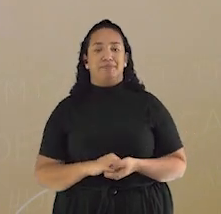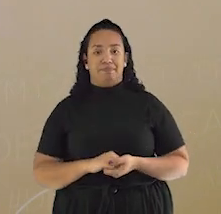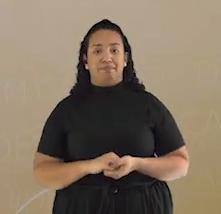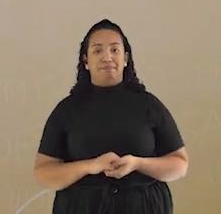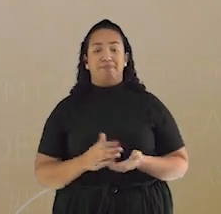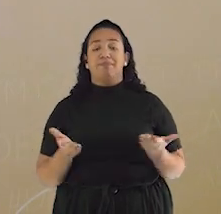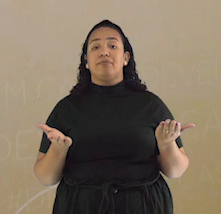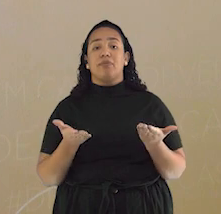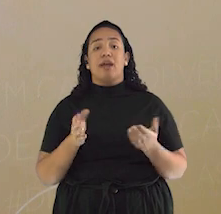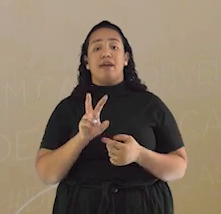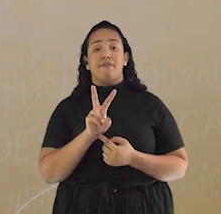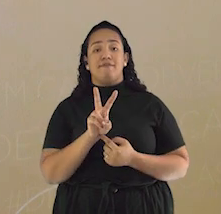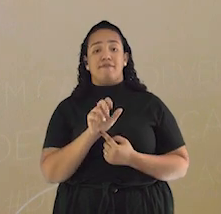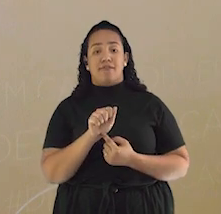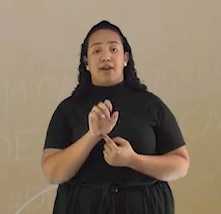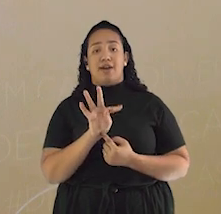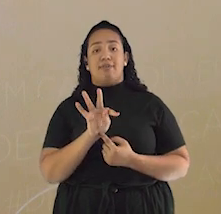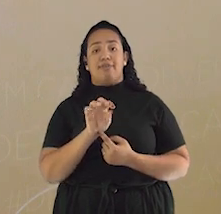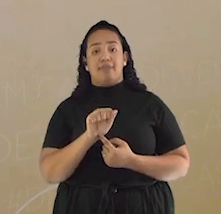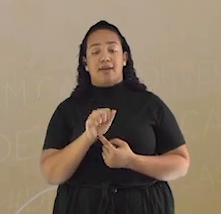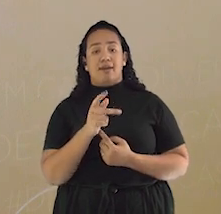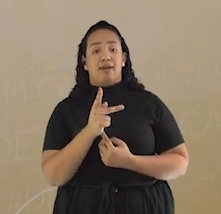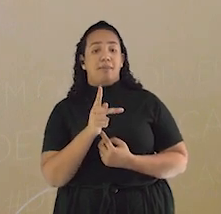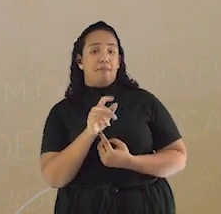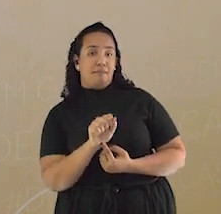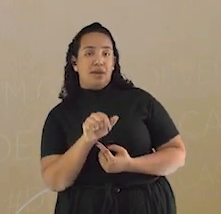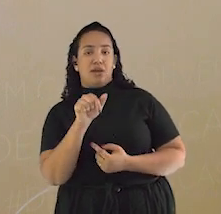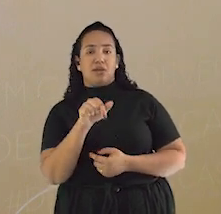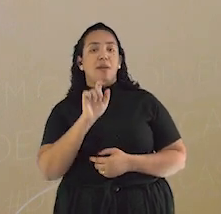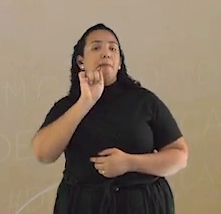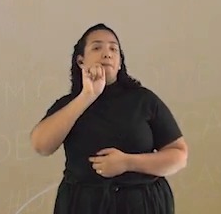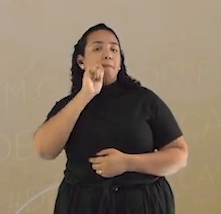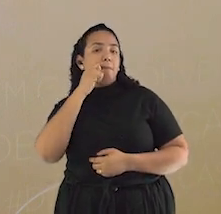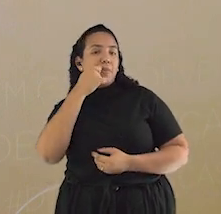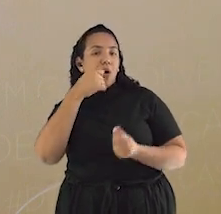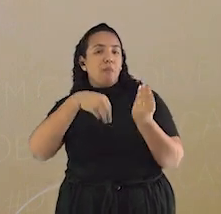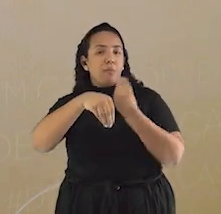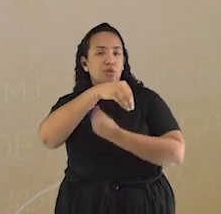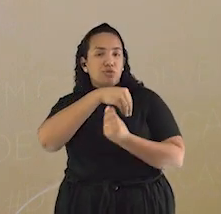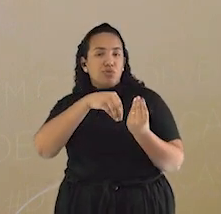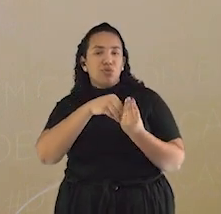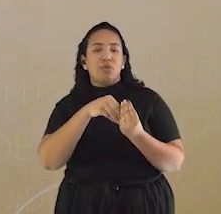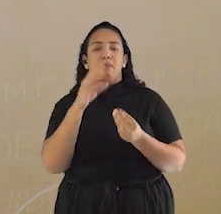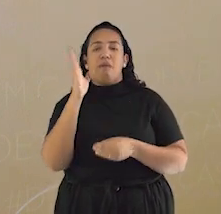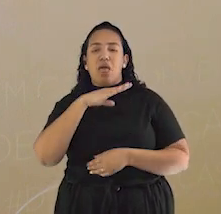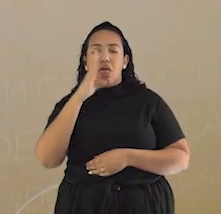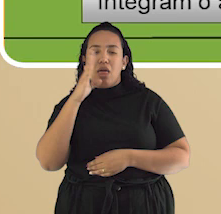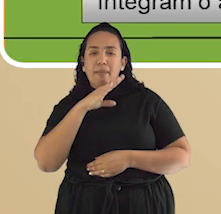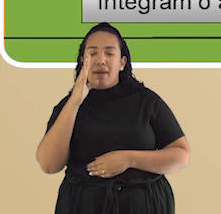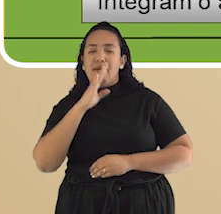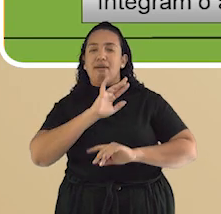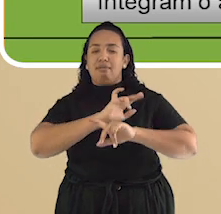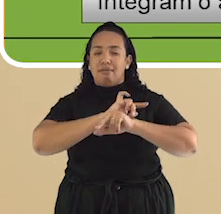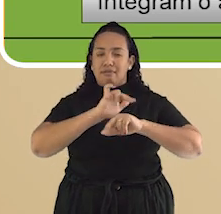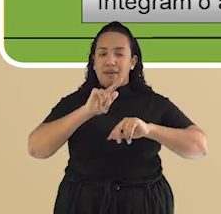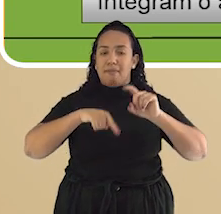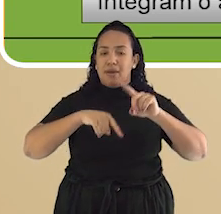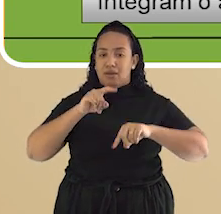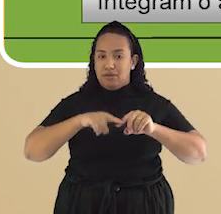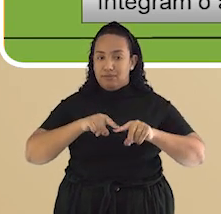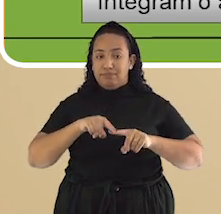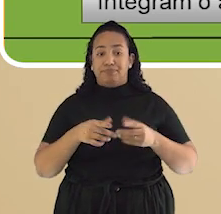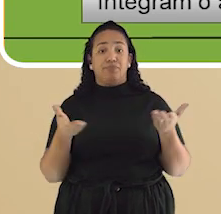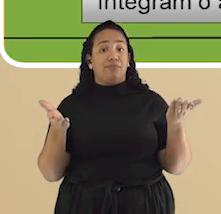feito com pão amanhecido, molhado e temperado com pimenta, azeite de dendê, cheiro verde e outros condimentos. Já o caruru